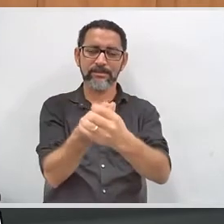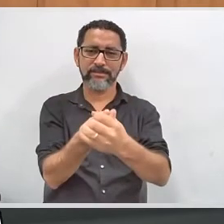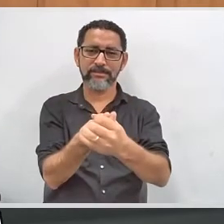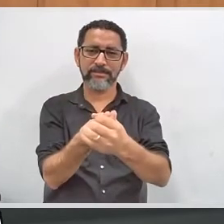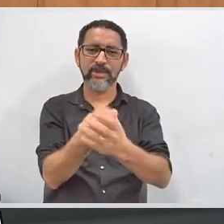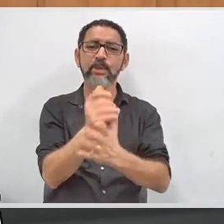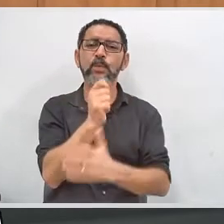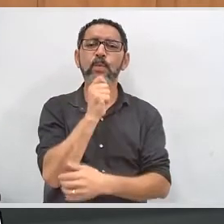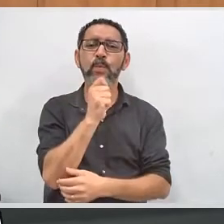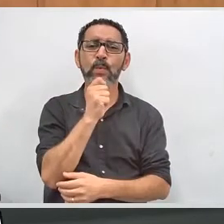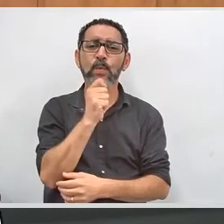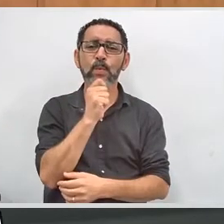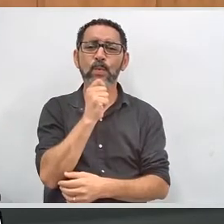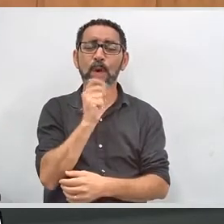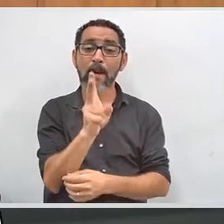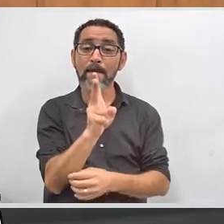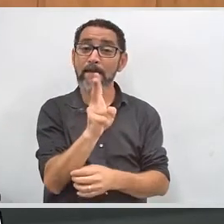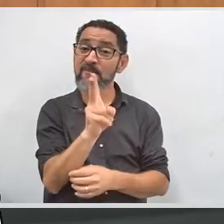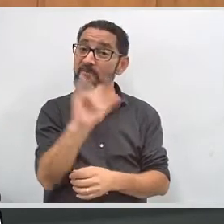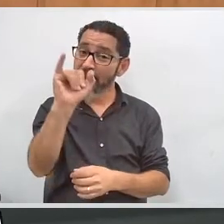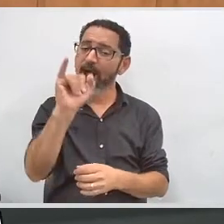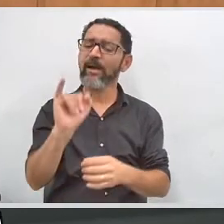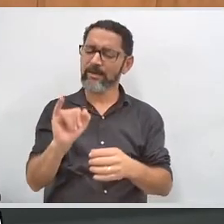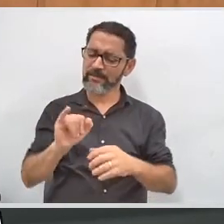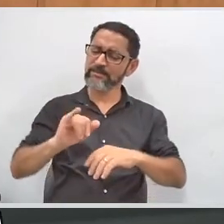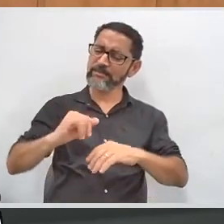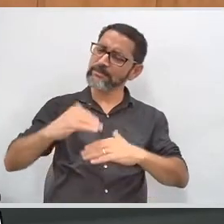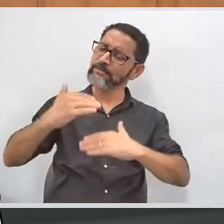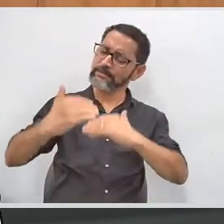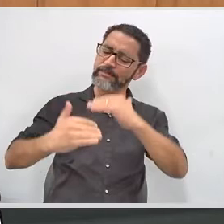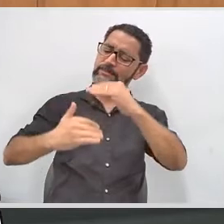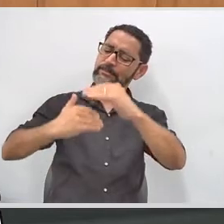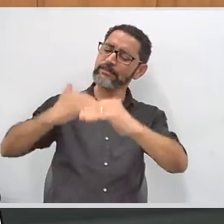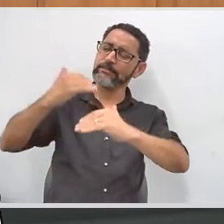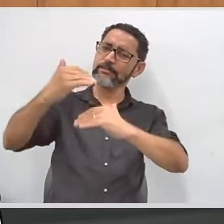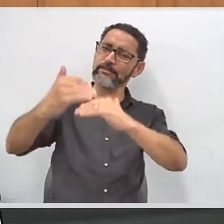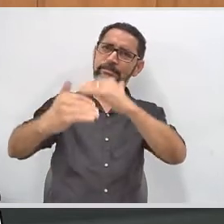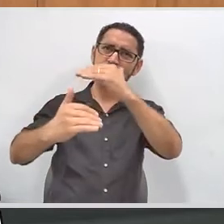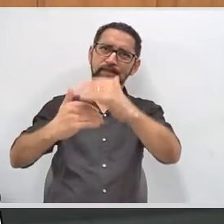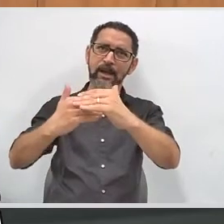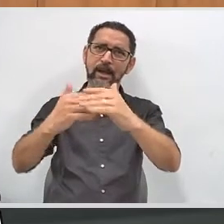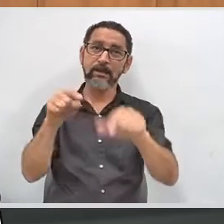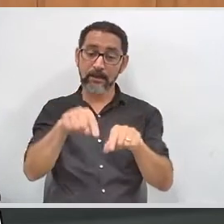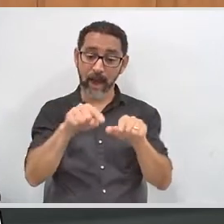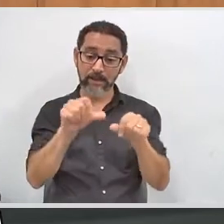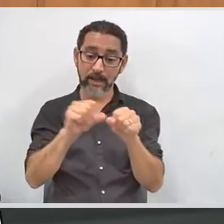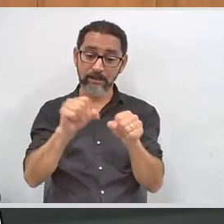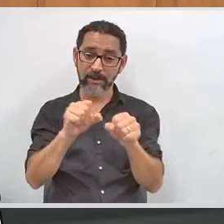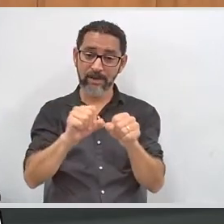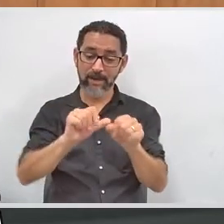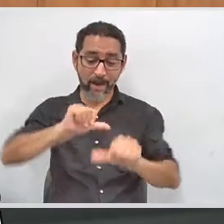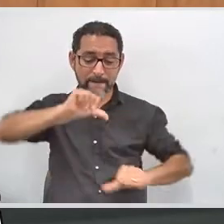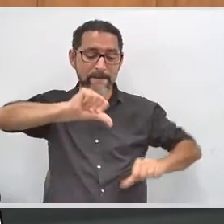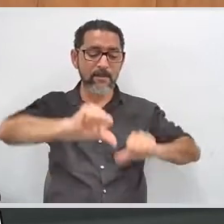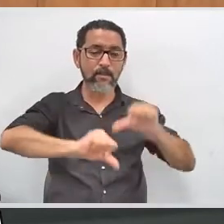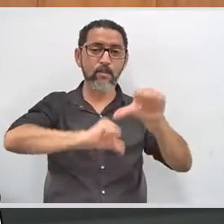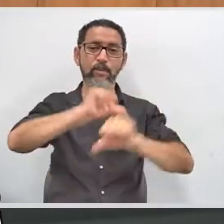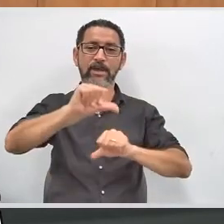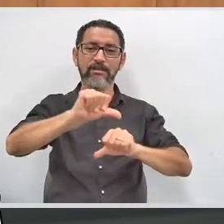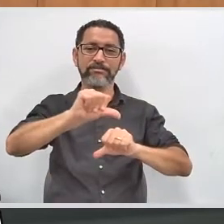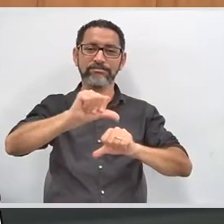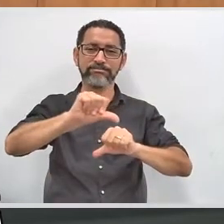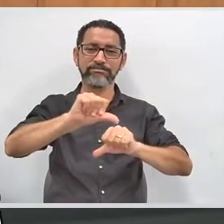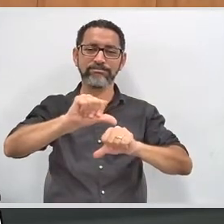inclusiva, de fato, e acho que, então, essas ações, elas são importantes demais, porque elas são transformadoras,